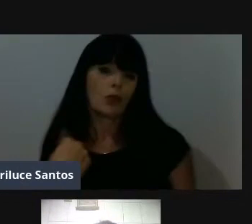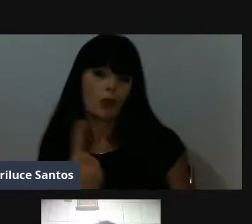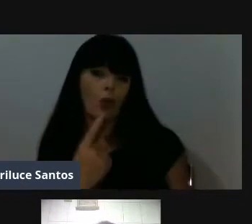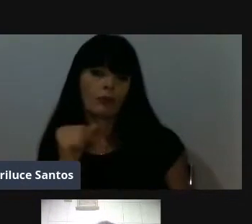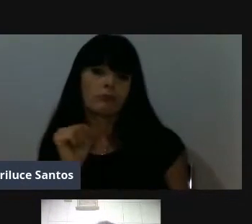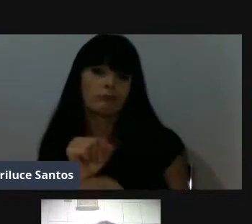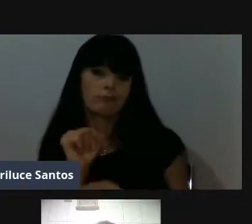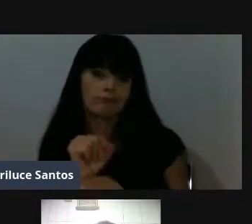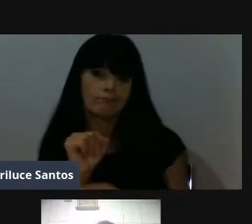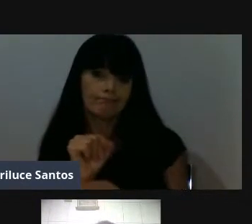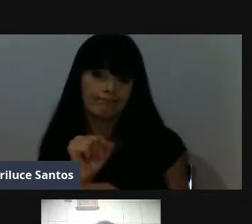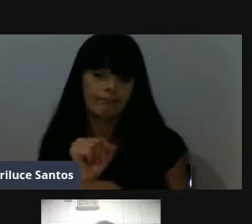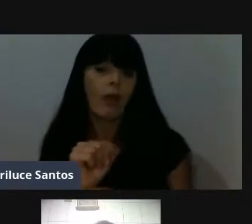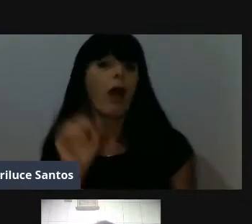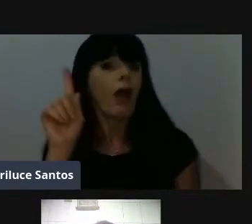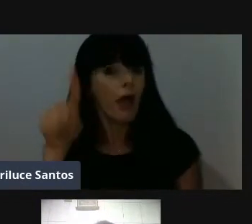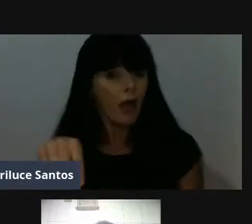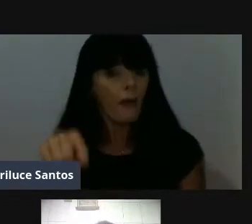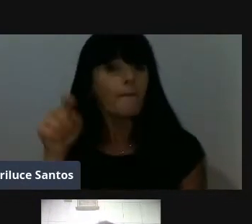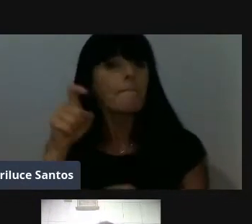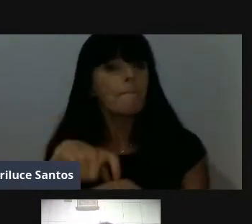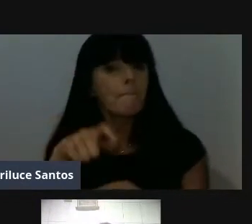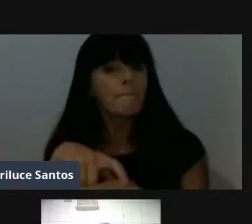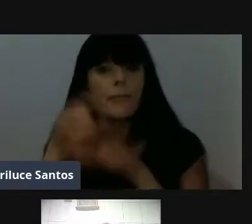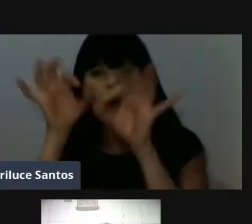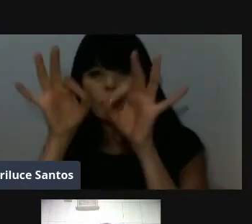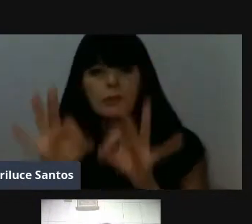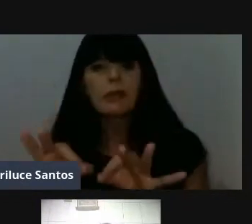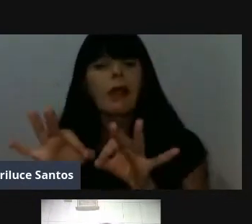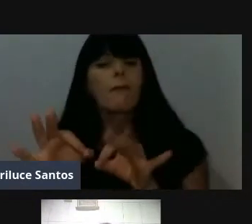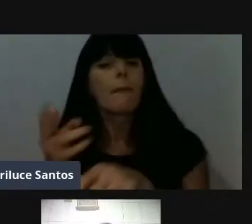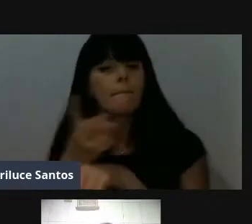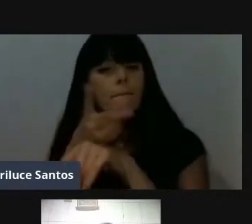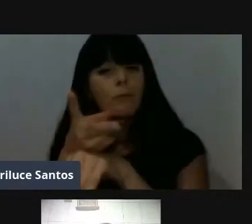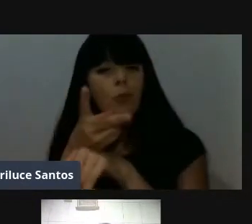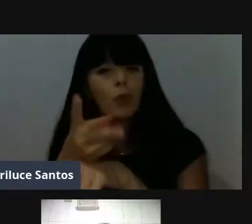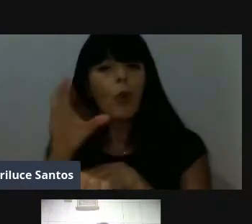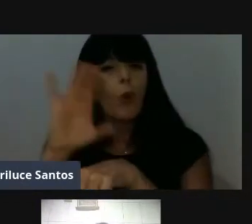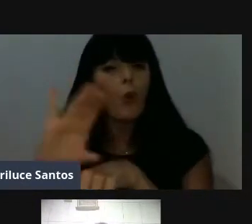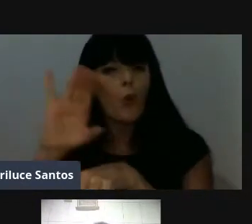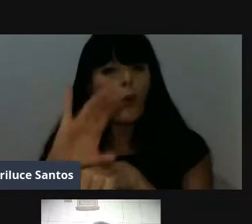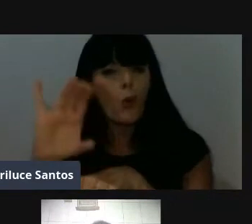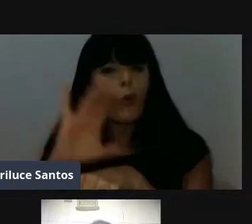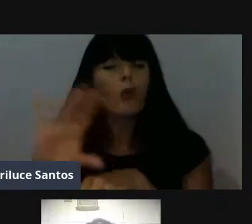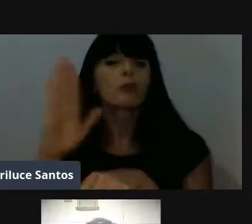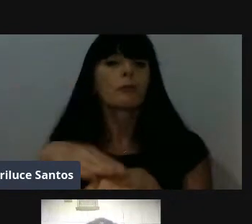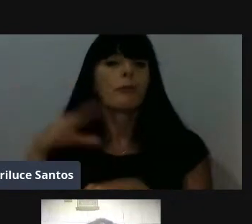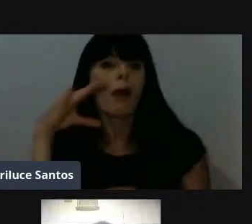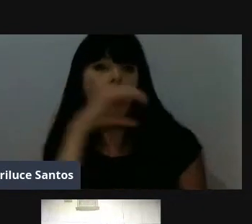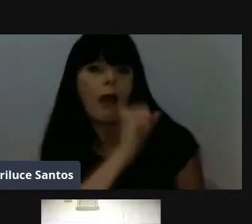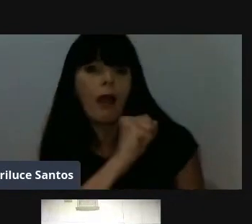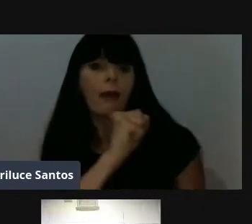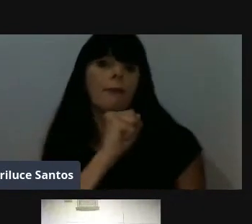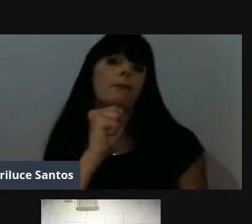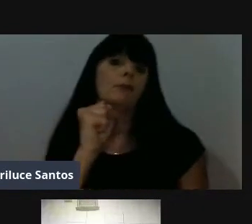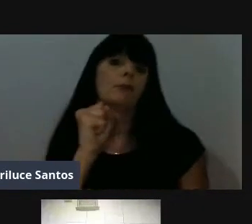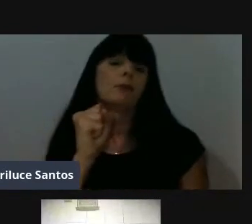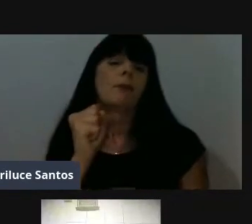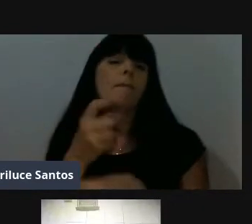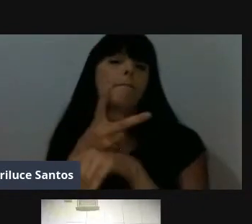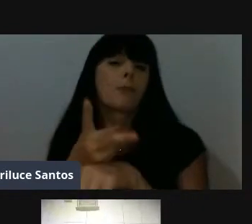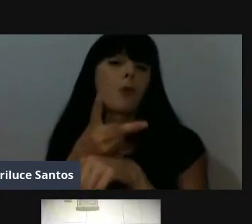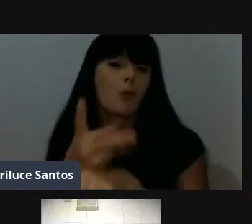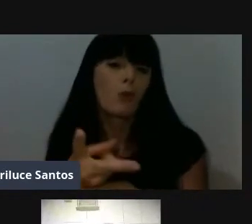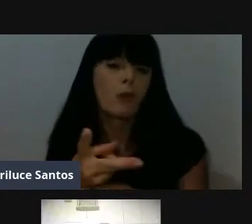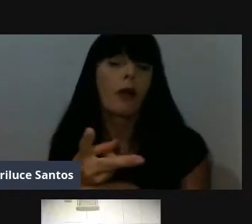é o ideal pra buscar um curso assim, mais rápido, buscar, entre